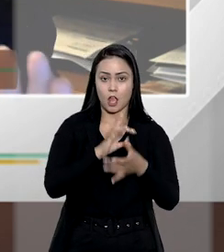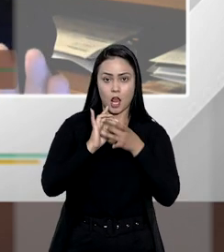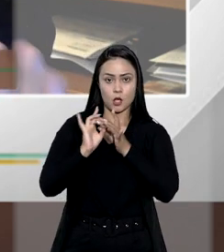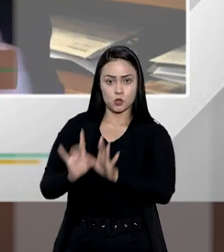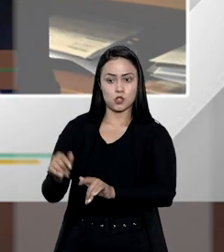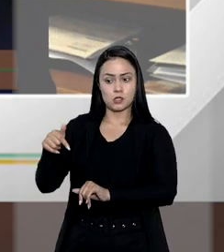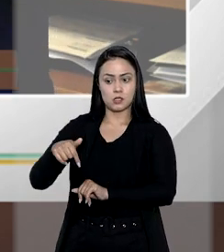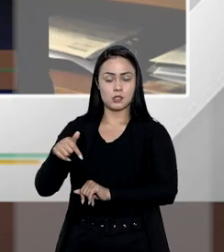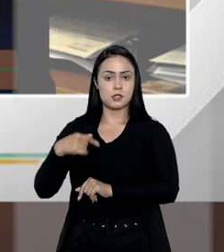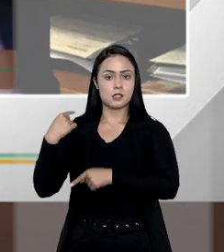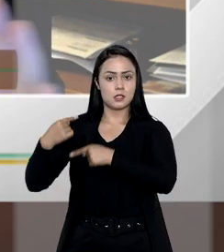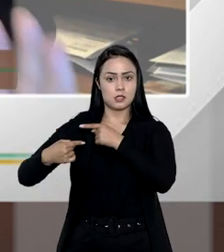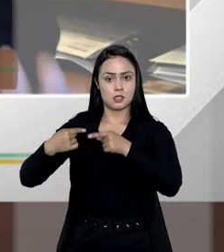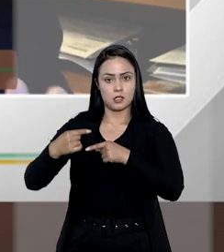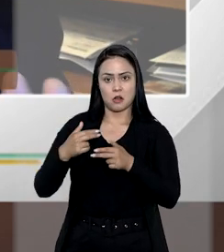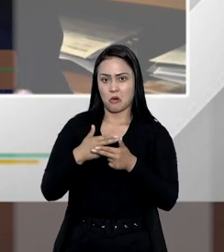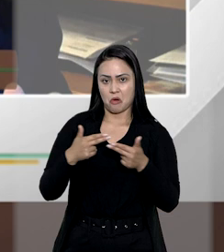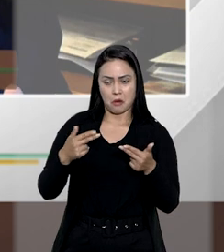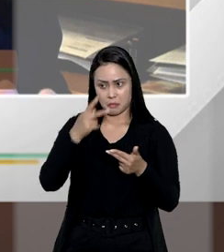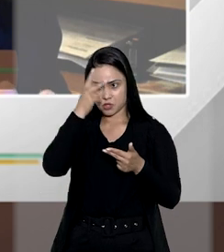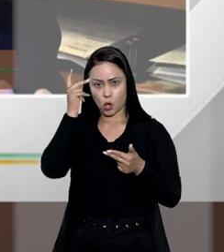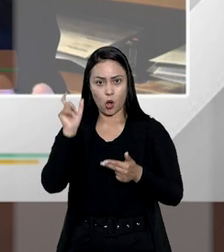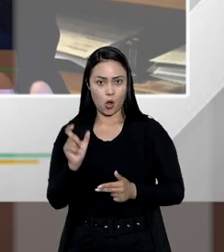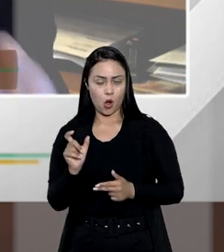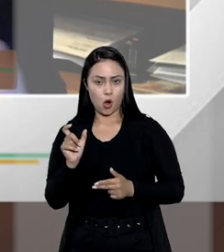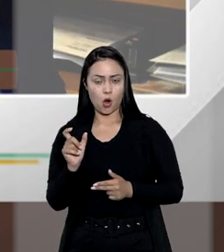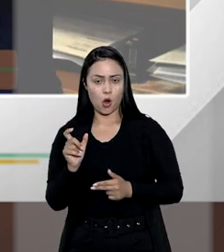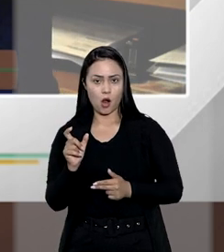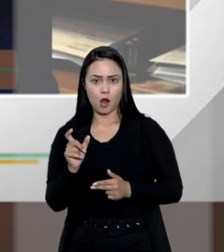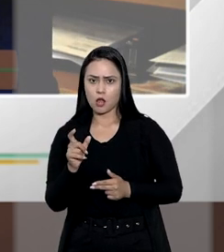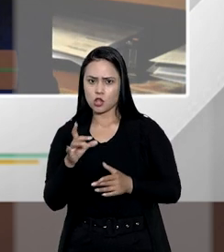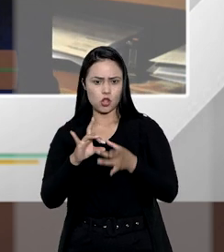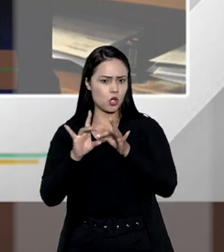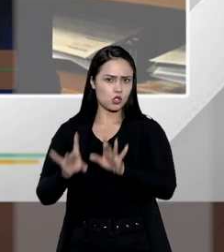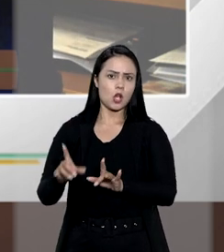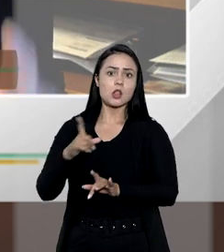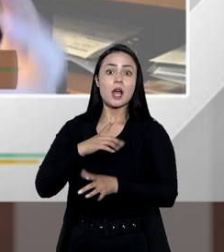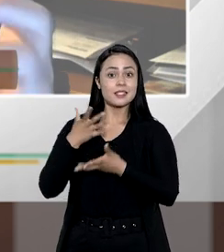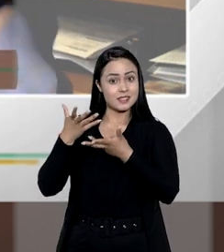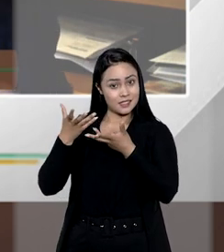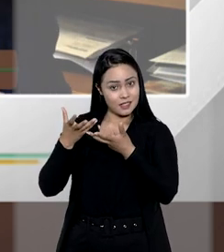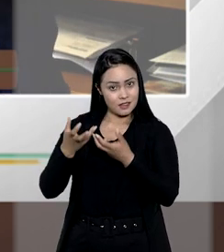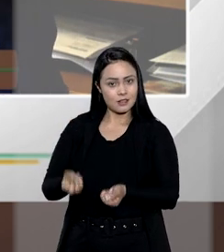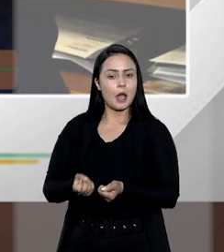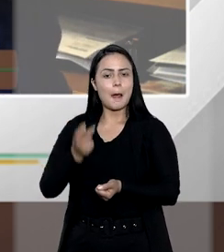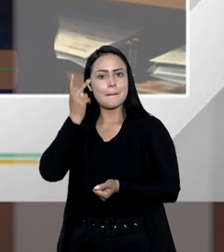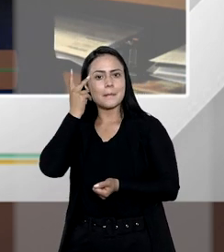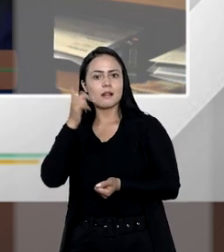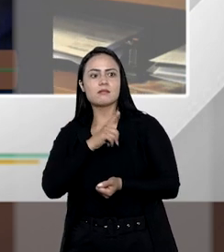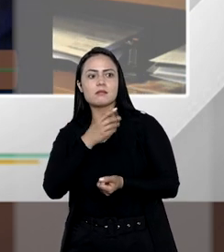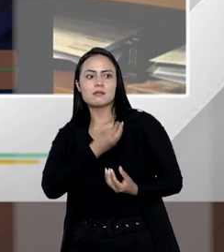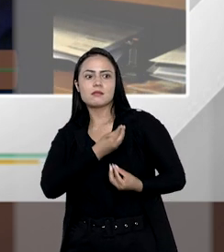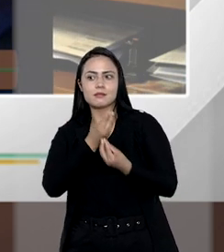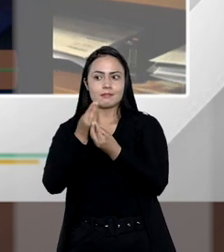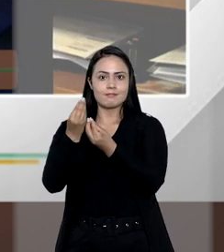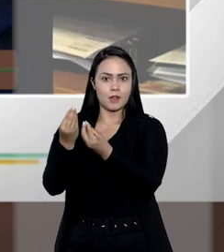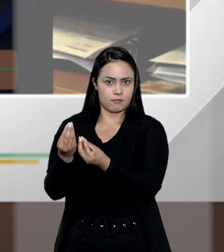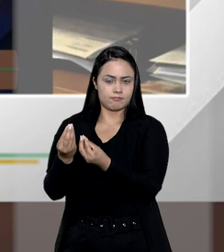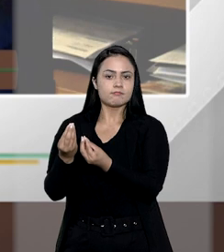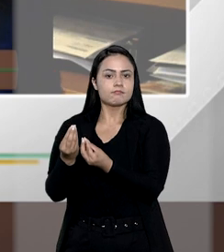eu renuncio a favor de determinada pessoa, eu não estou renunciando, eu estou aceitando para poder dar.